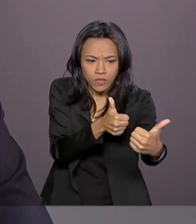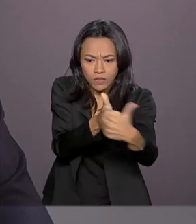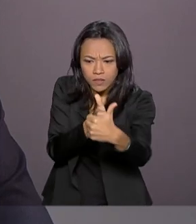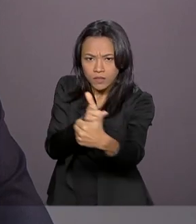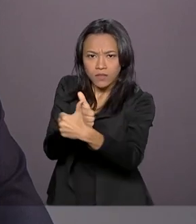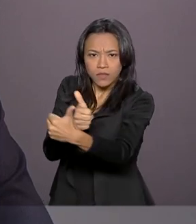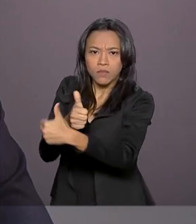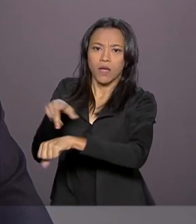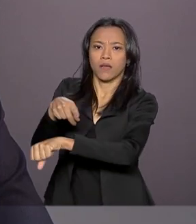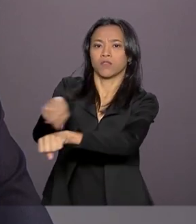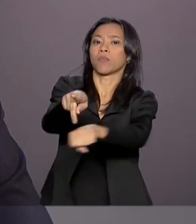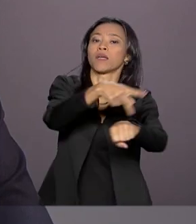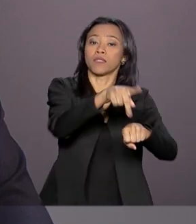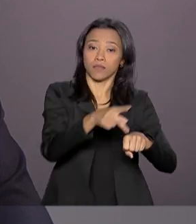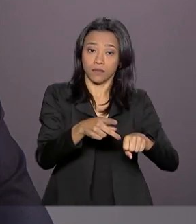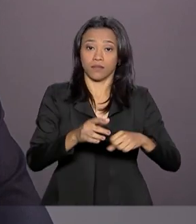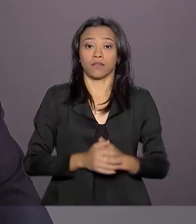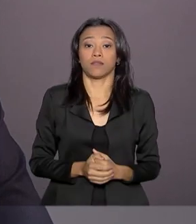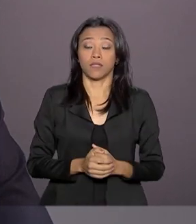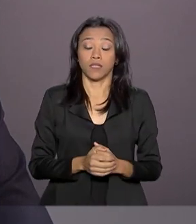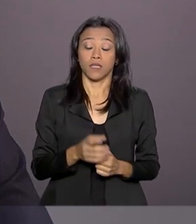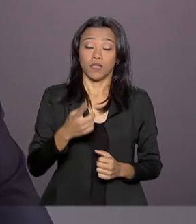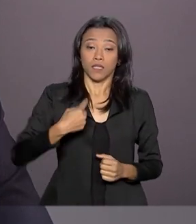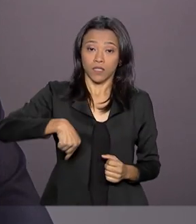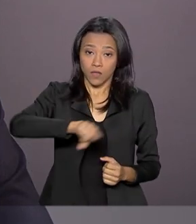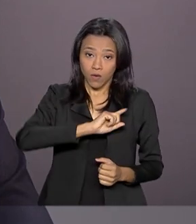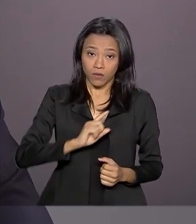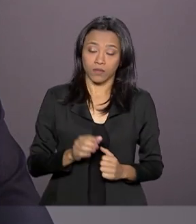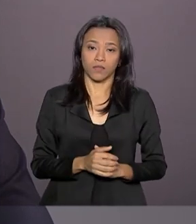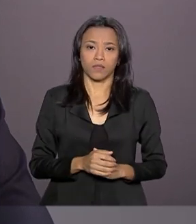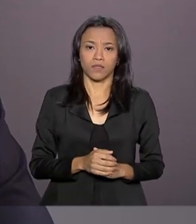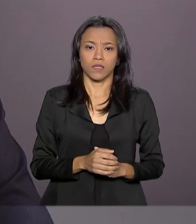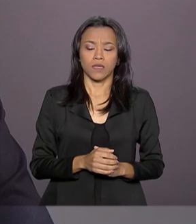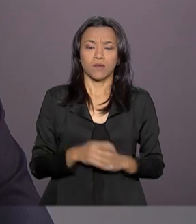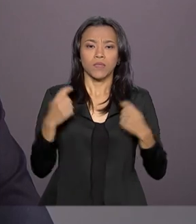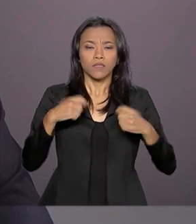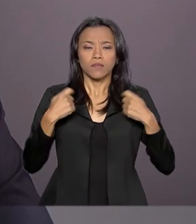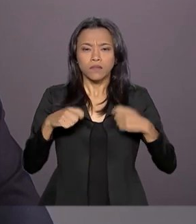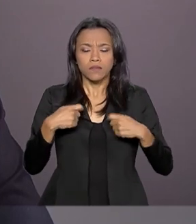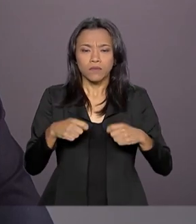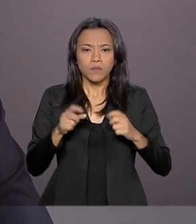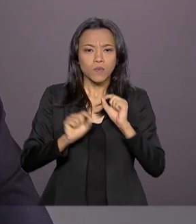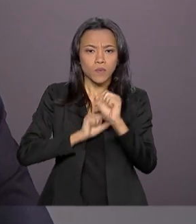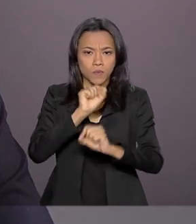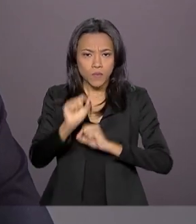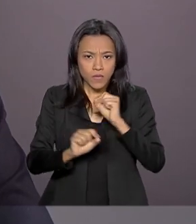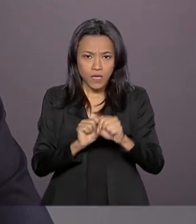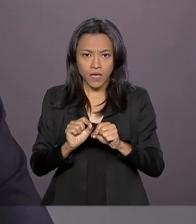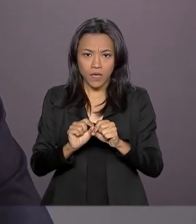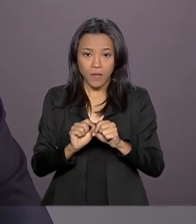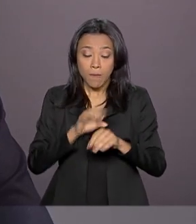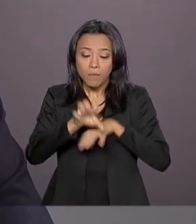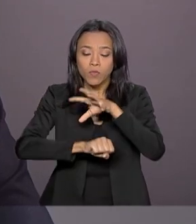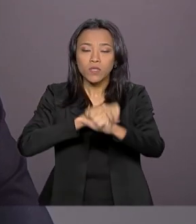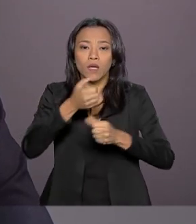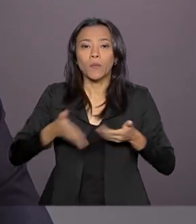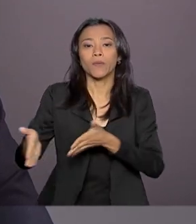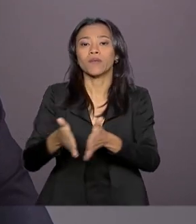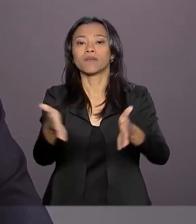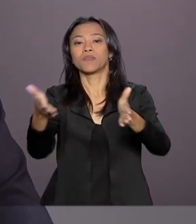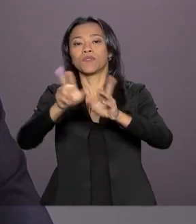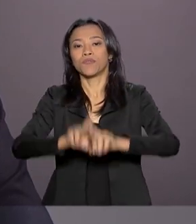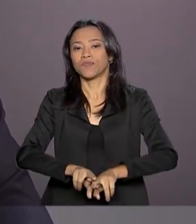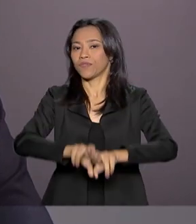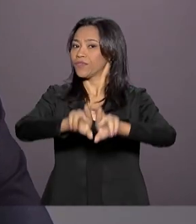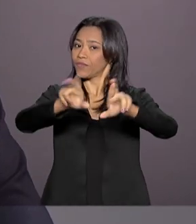por questão ideológica, buscar um caminho diferente daquele que tem como